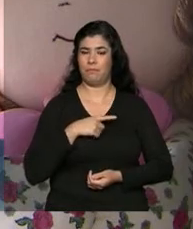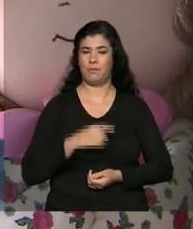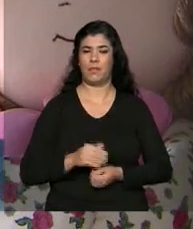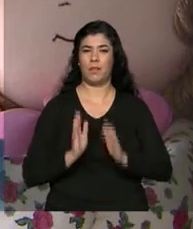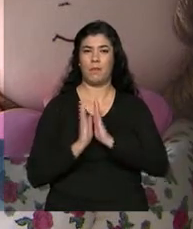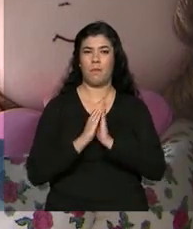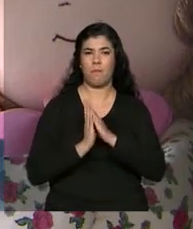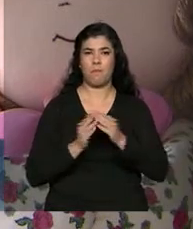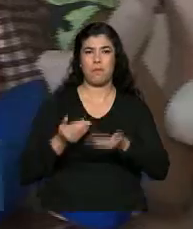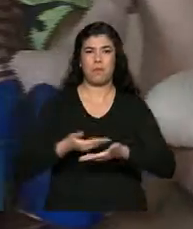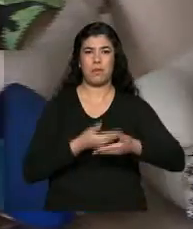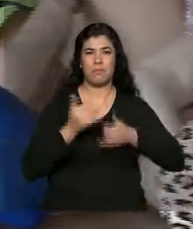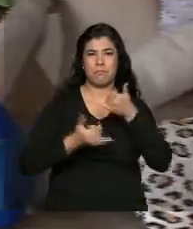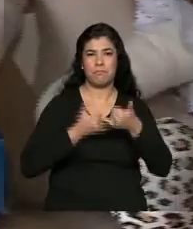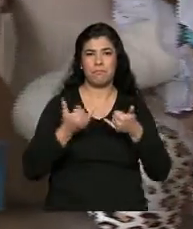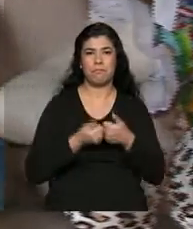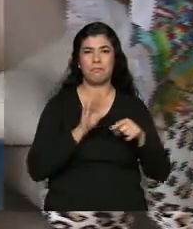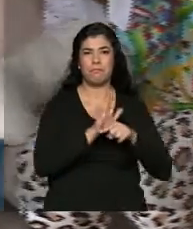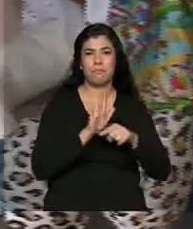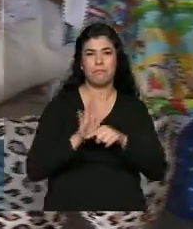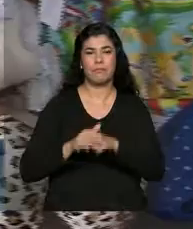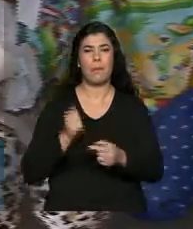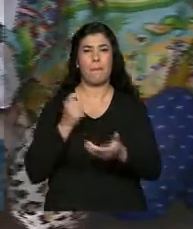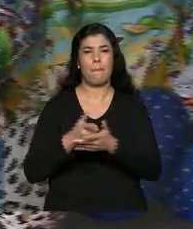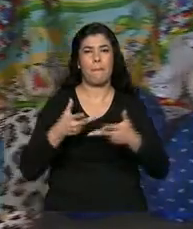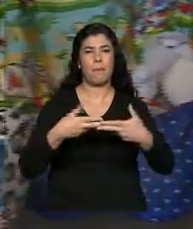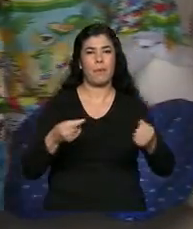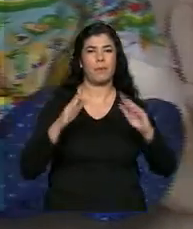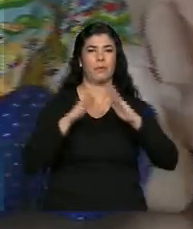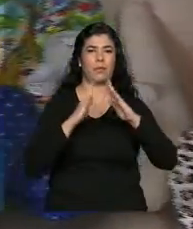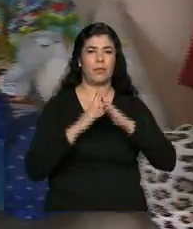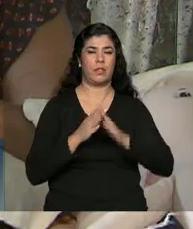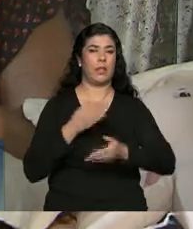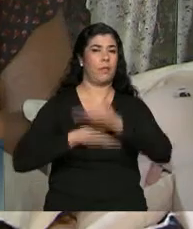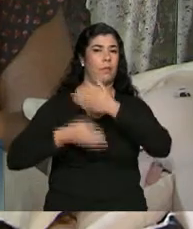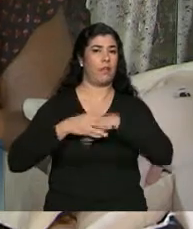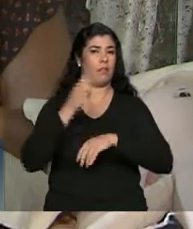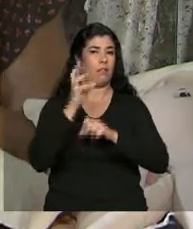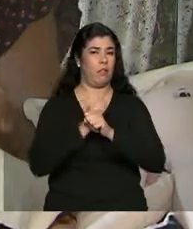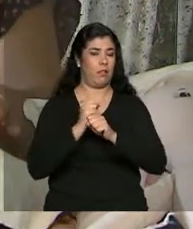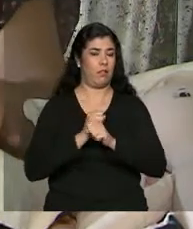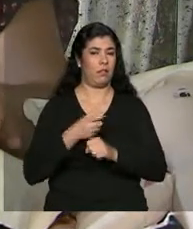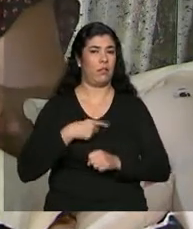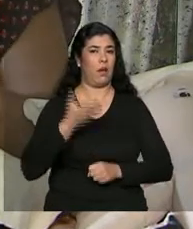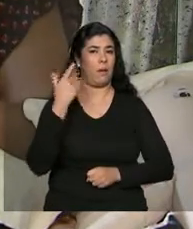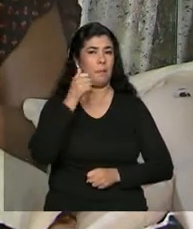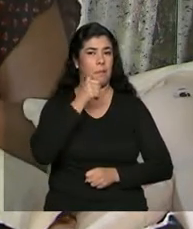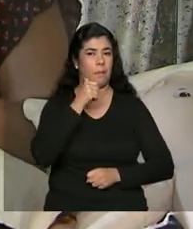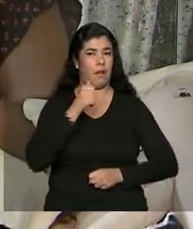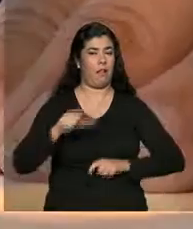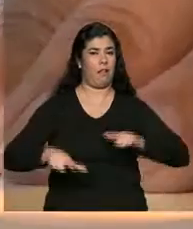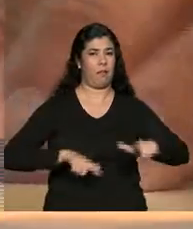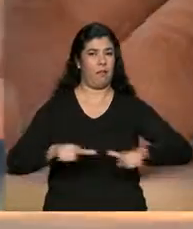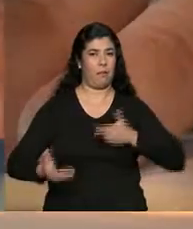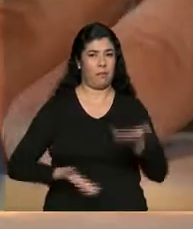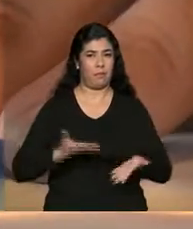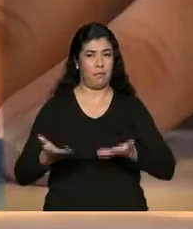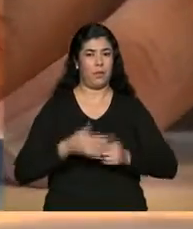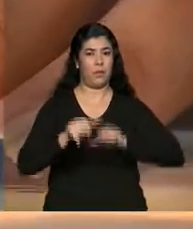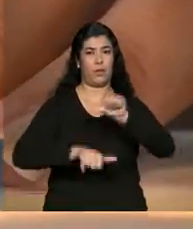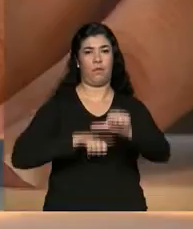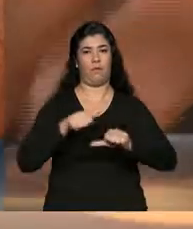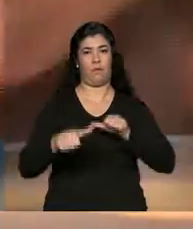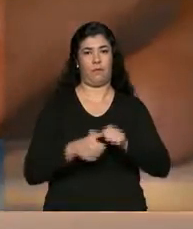cobrir as despesas da casa, se transformaram num negócio formal três anos atrás, quando a ex-empregada doméstica Francisca se tornou